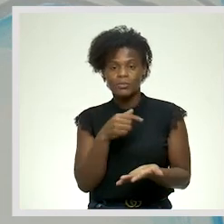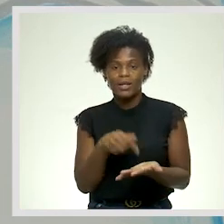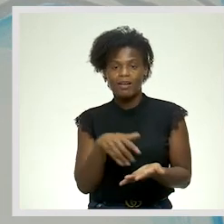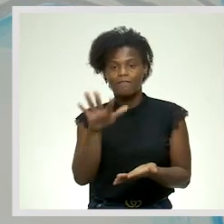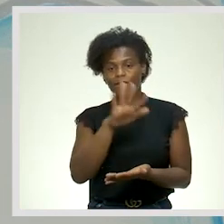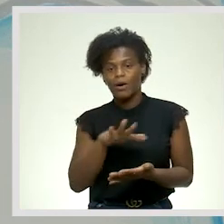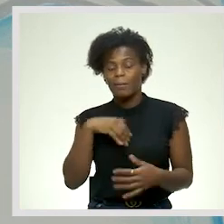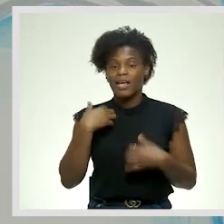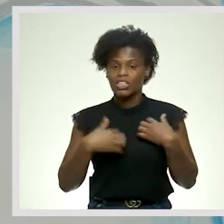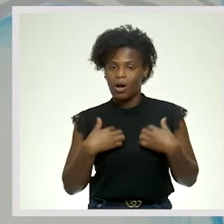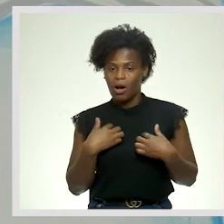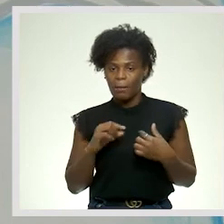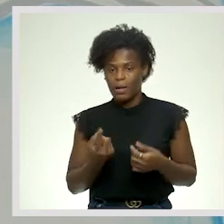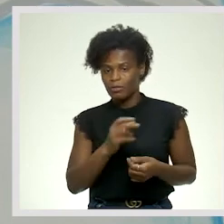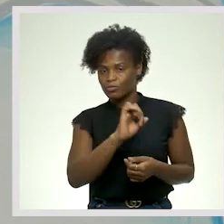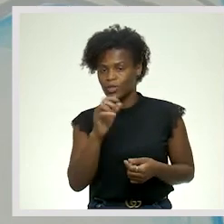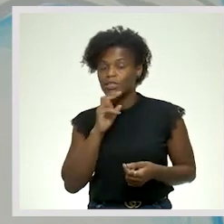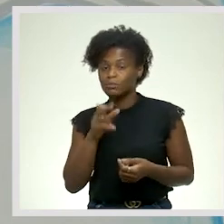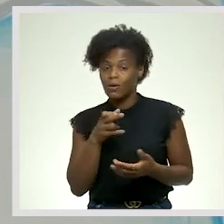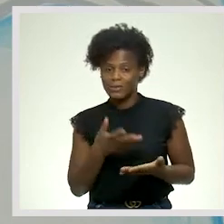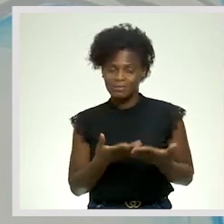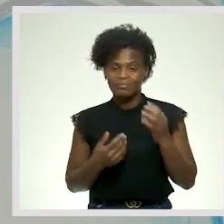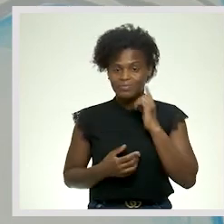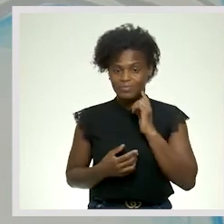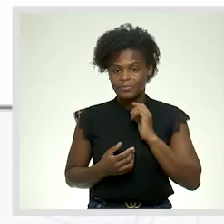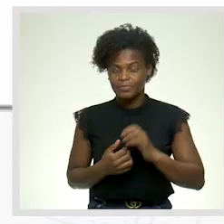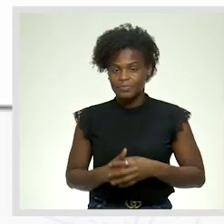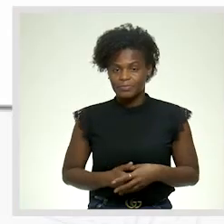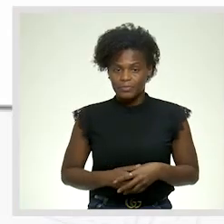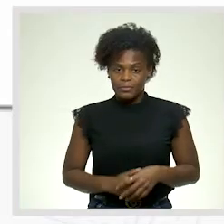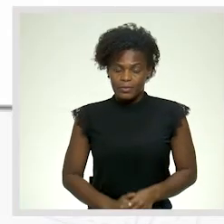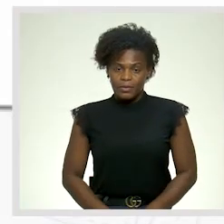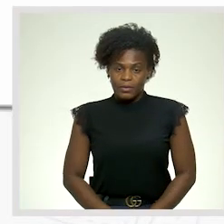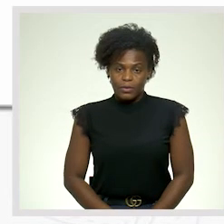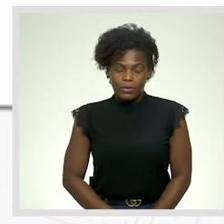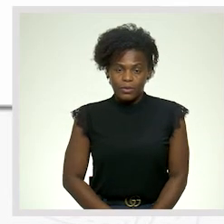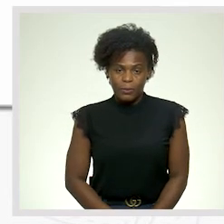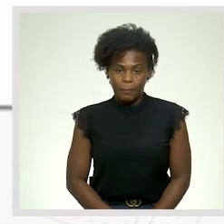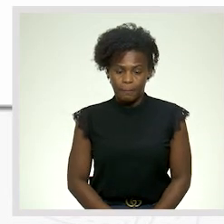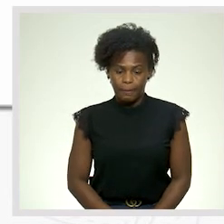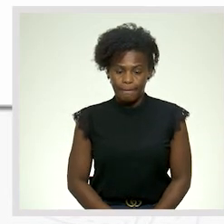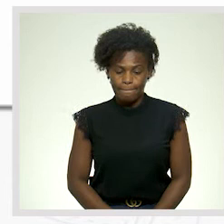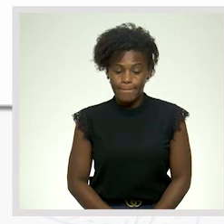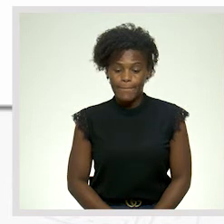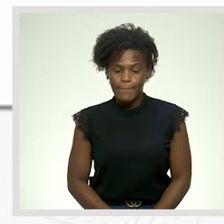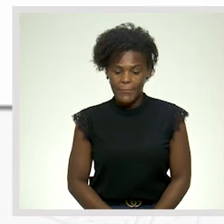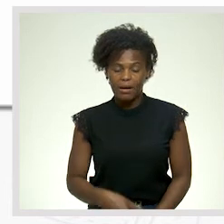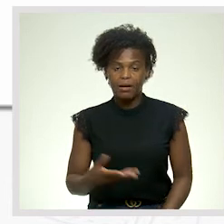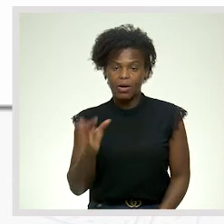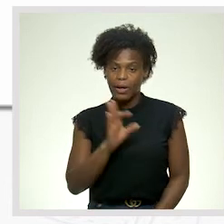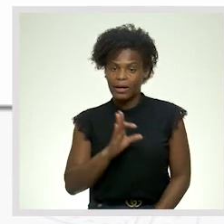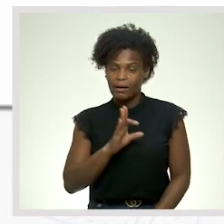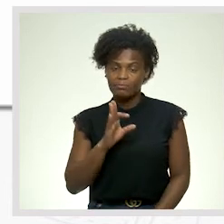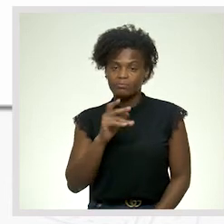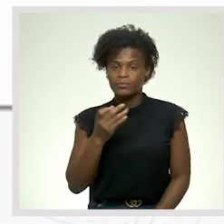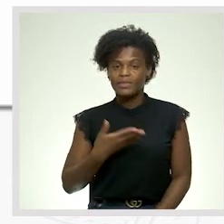forma ansiosa A tua resposta Ainda nós temos a linha H Uso de